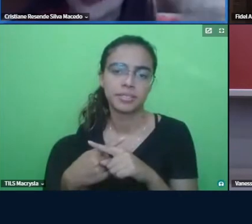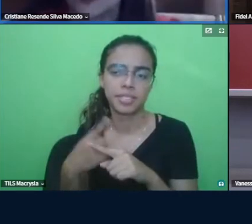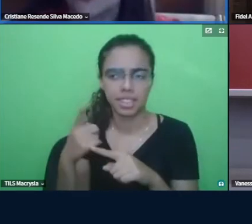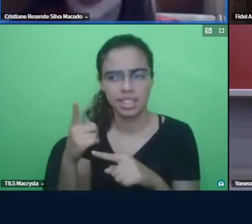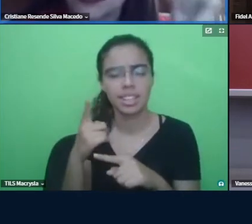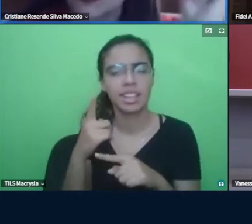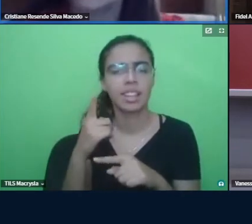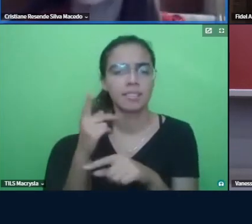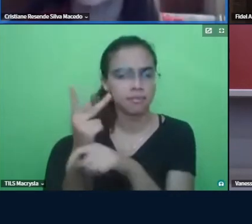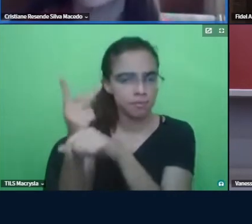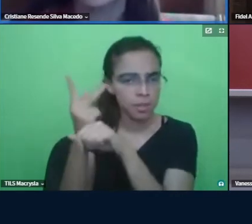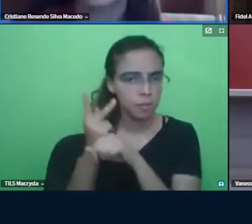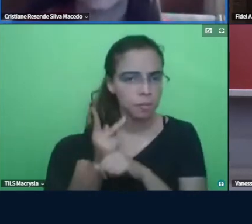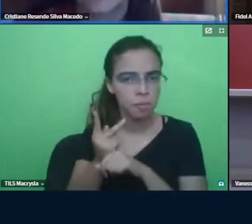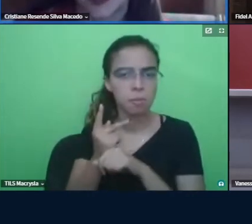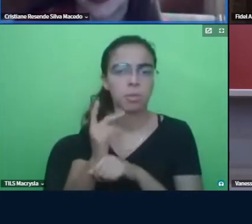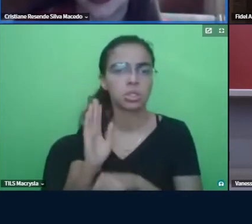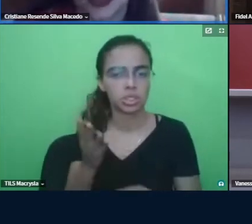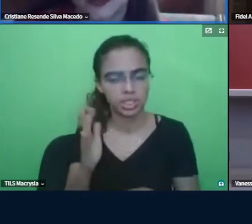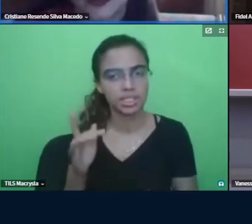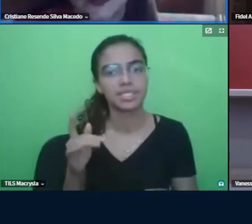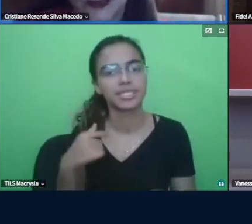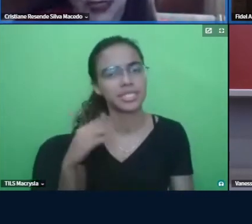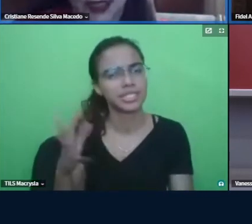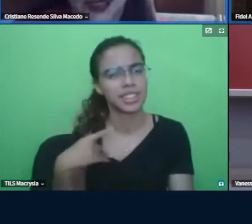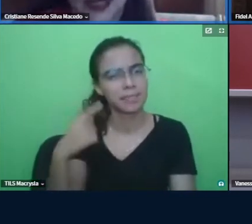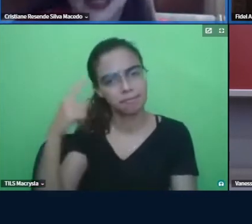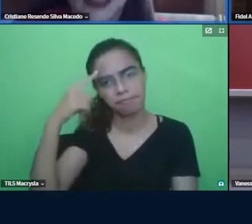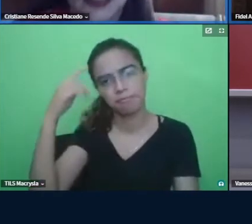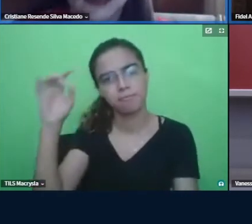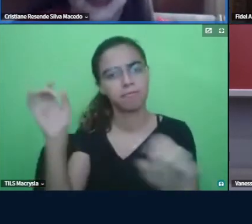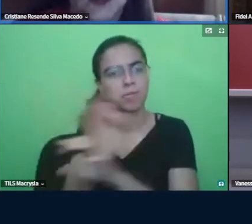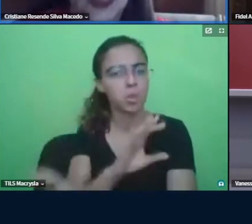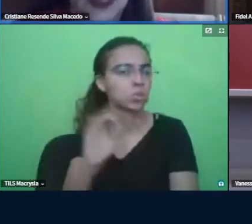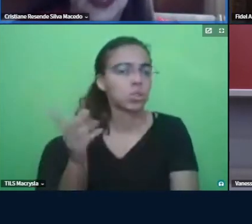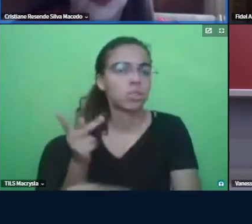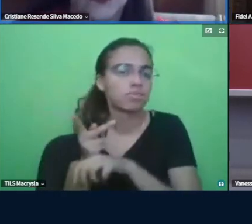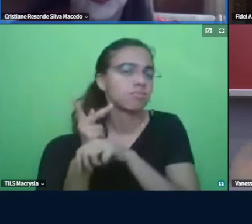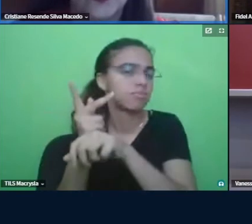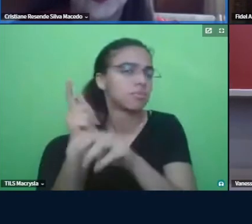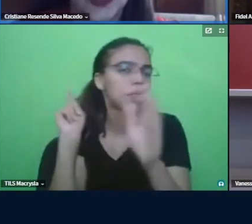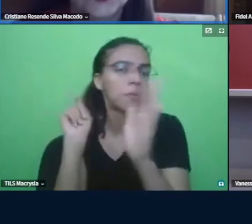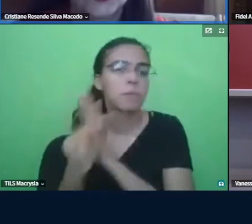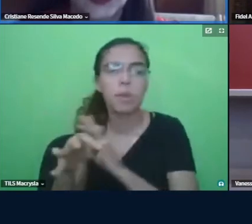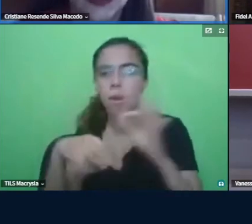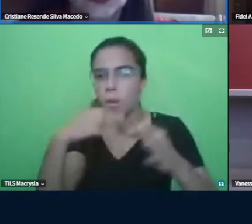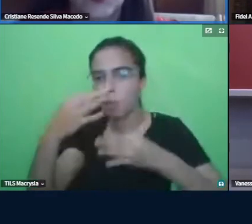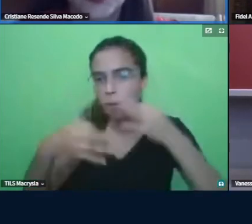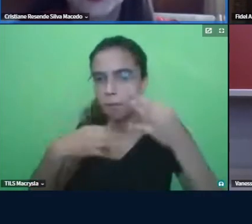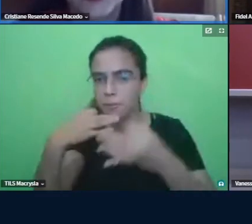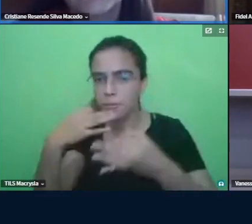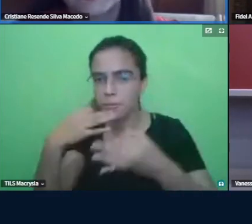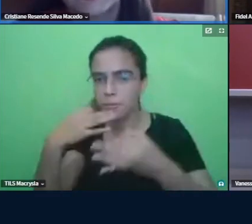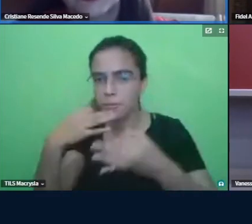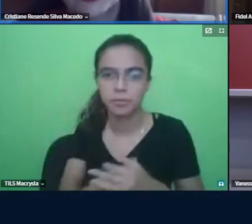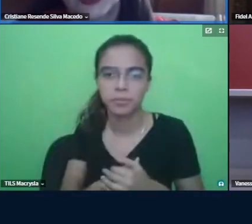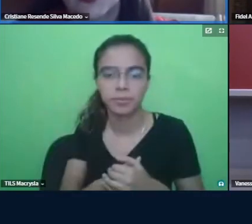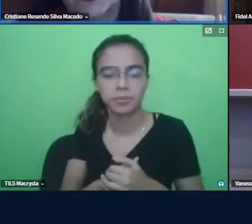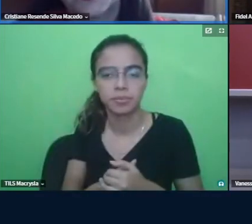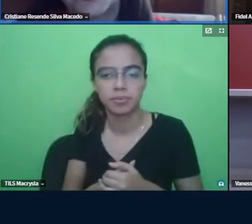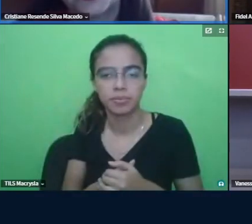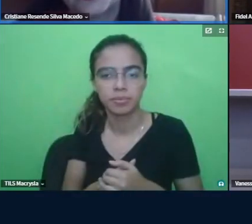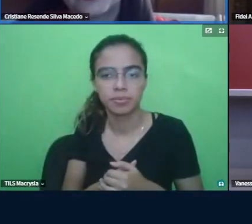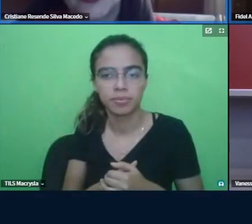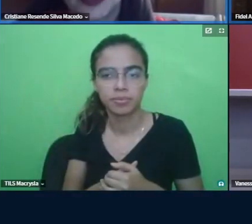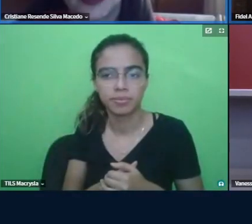e ela já estava com mais ou menos uma solução em mente é então eu vi mais no trato com a Bia mesmo em sala